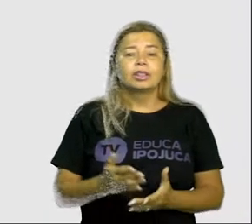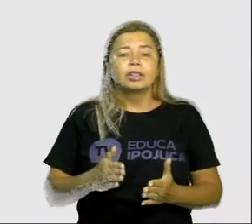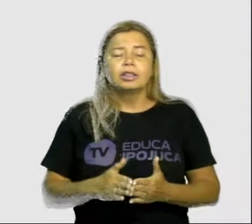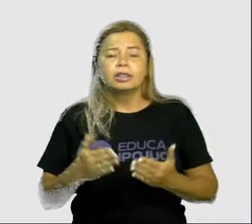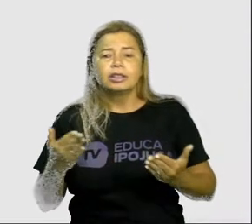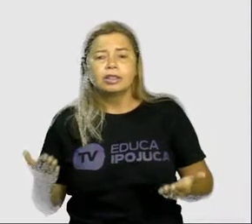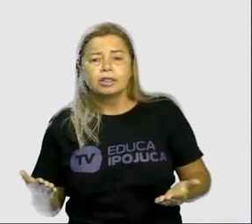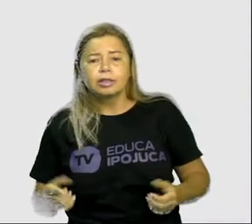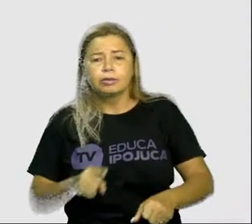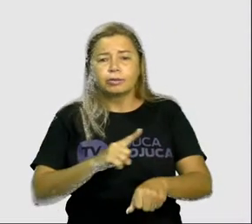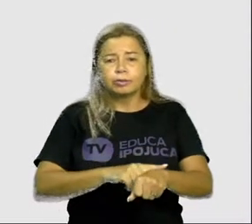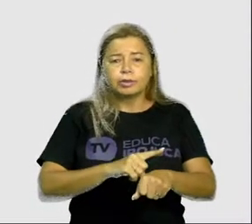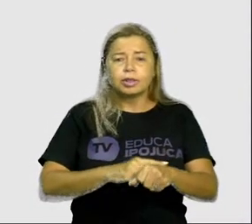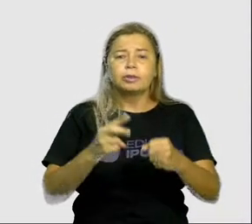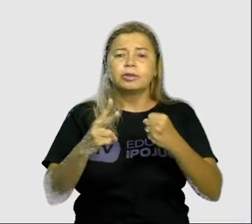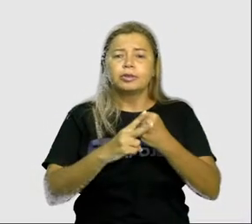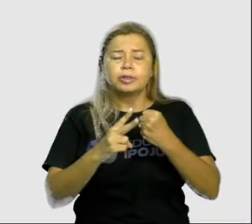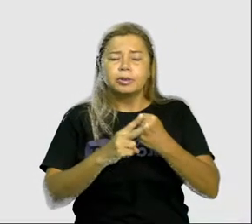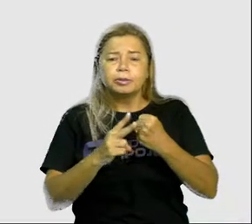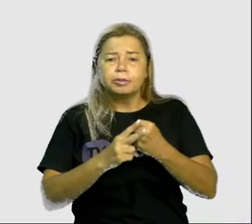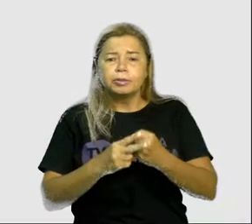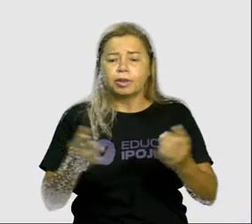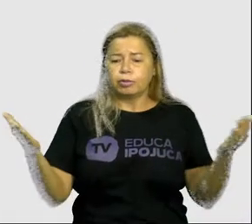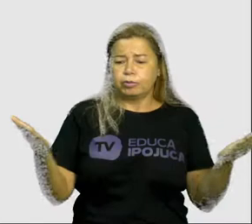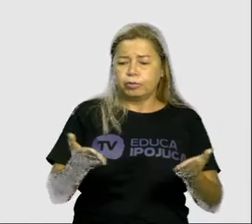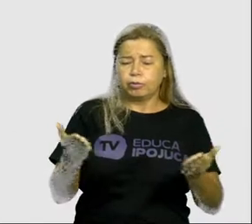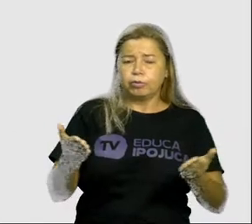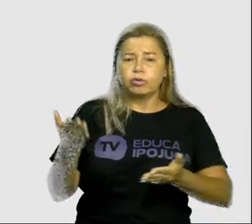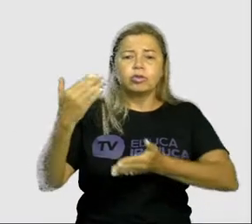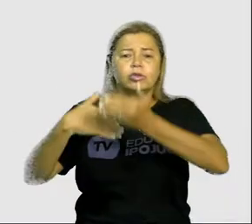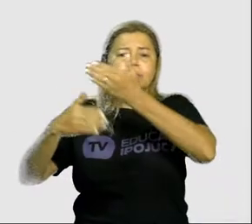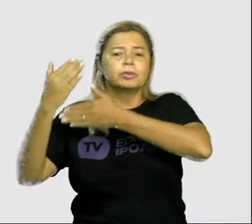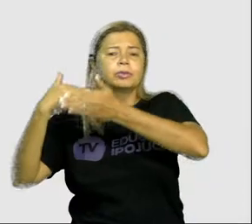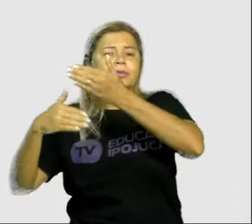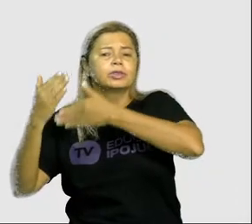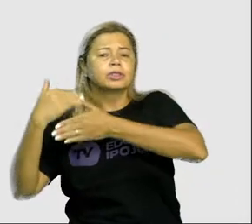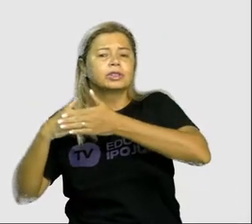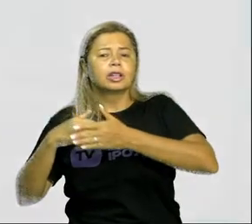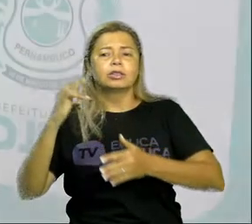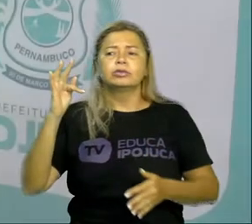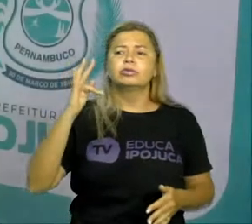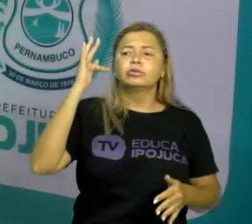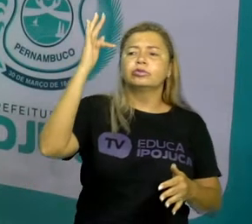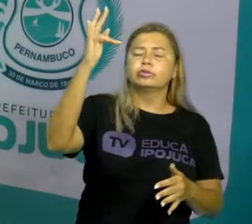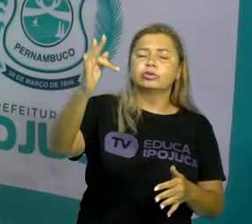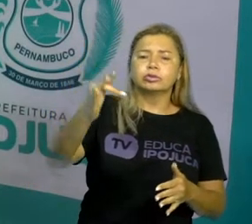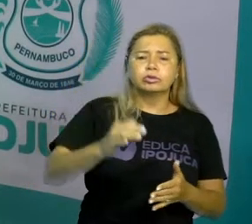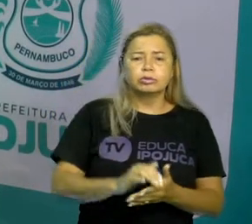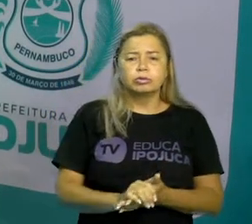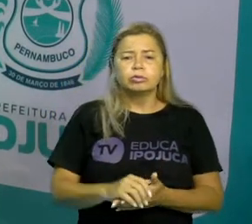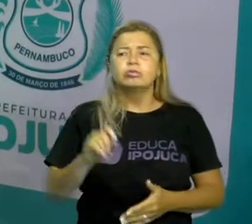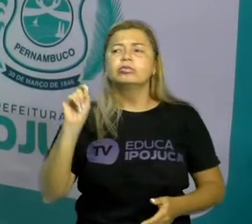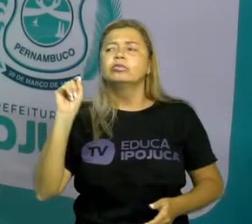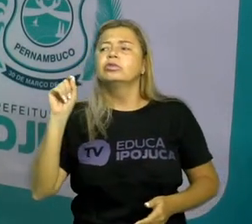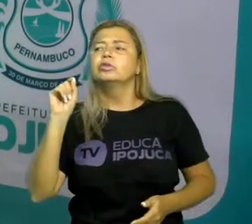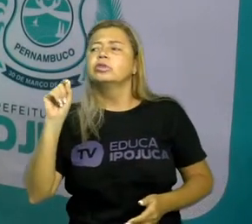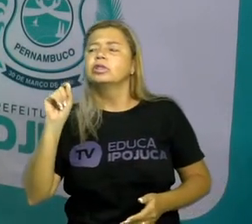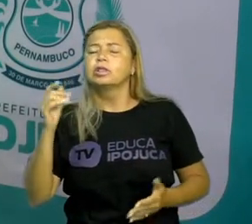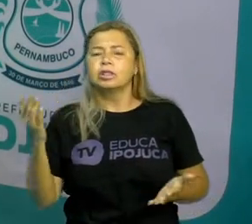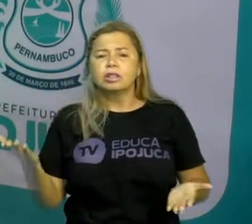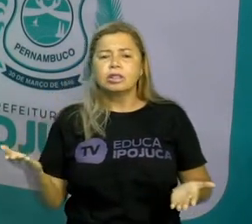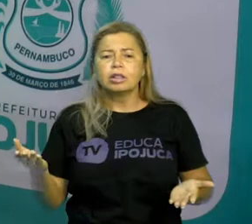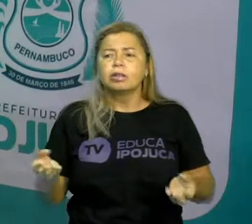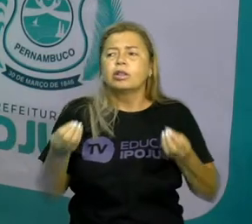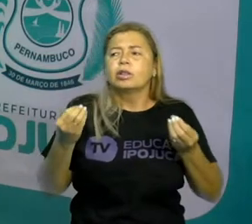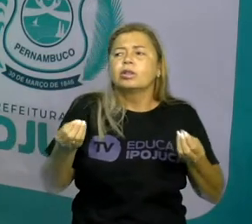verbais Presente, passado e futuro O que é isso, professora? O que é presente, passado e futuro? Como é que a gente